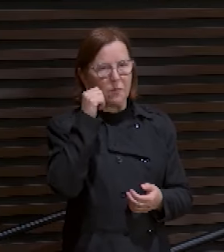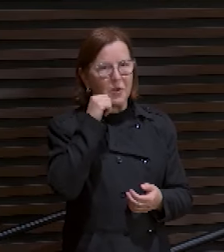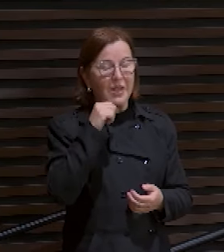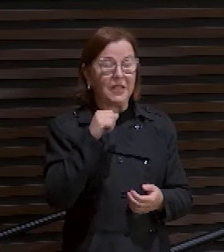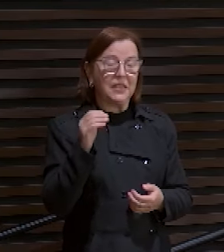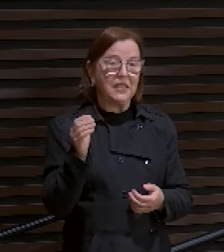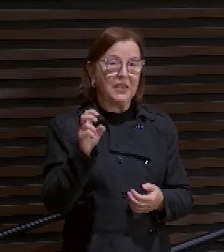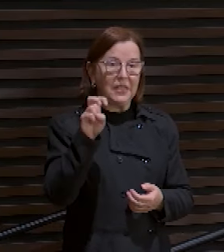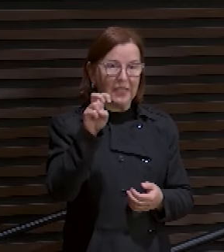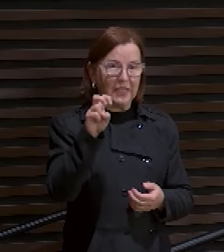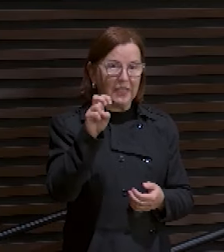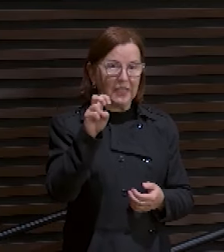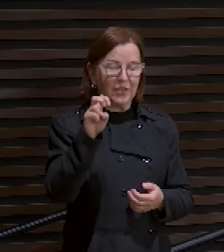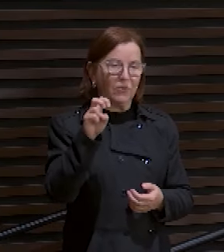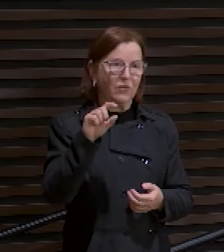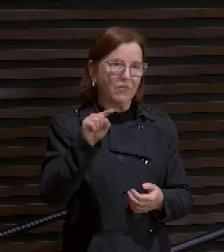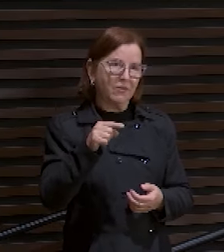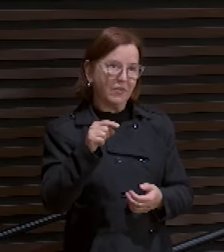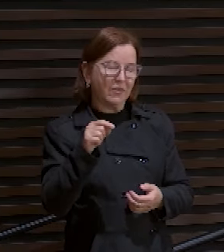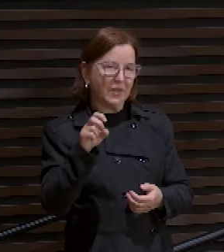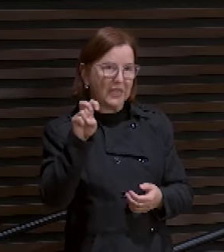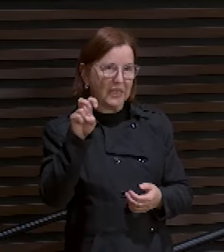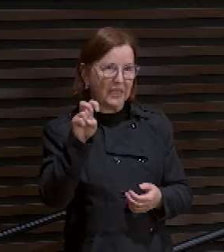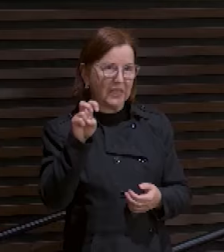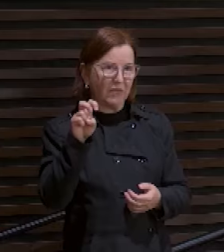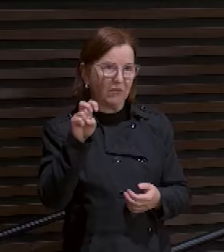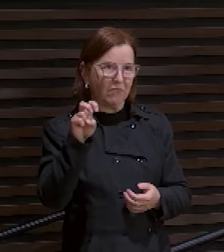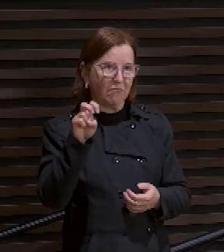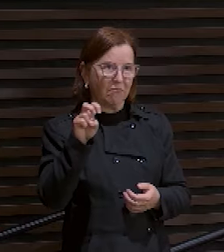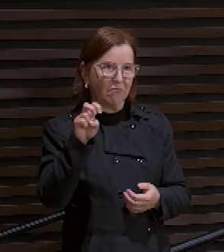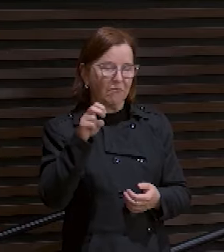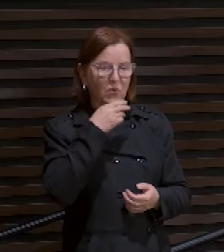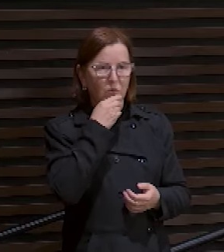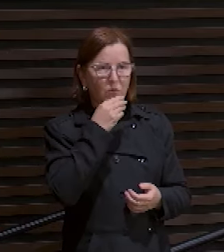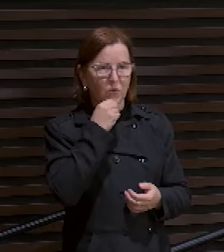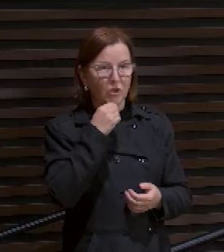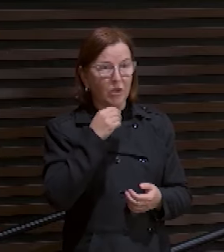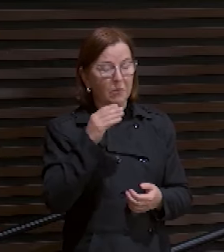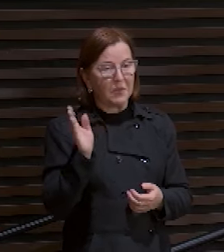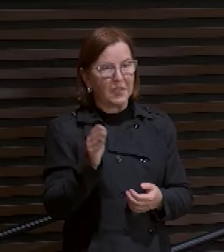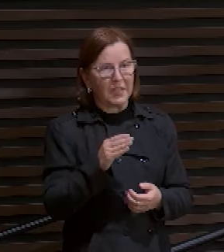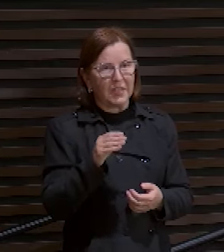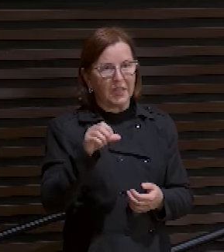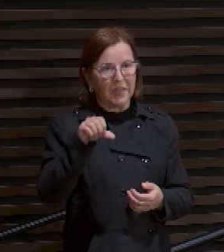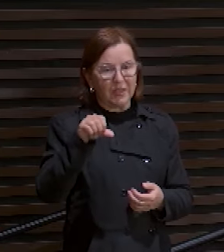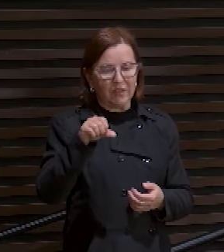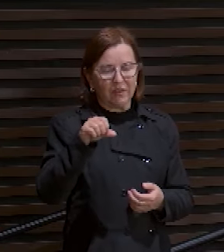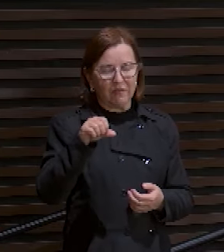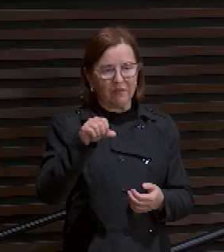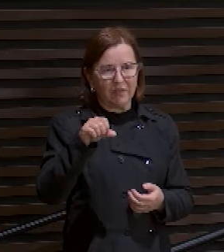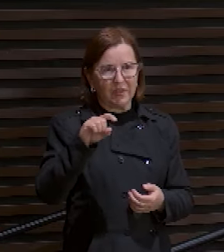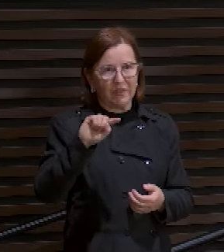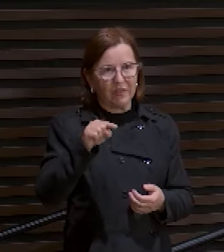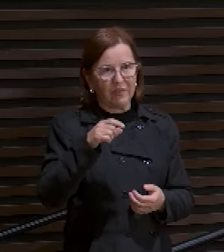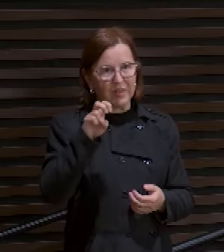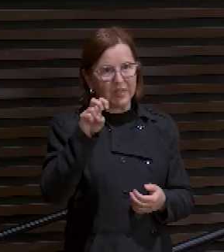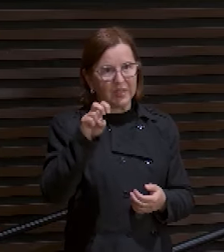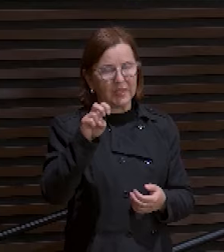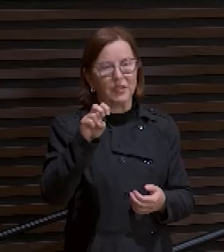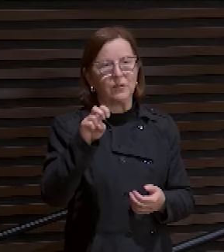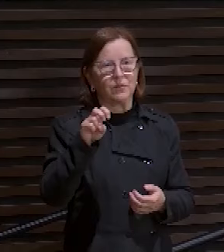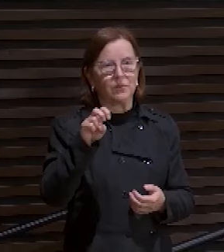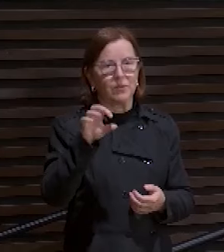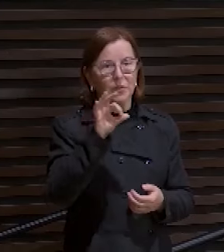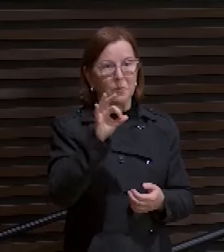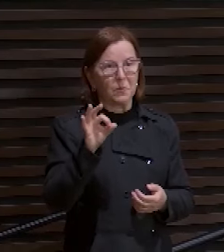nove vírgula cinco por cento das mulheres. Vão enfrentar um estágio depressivo na vida. As mulheres é mais,